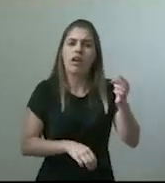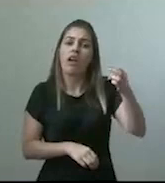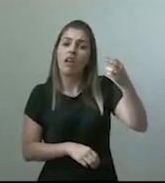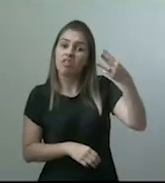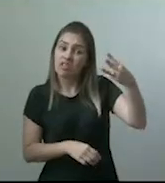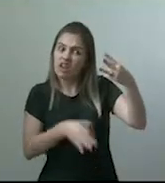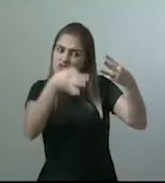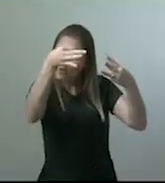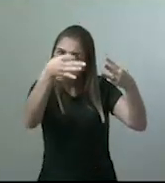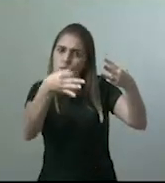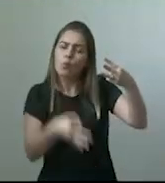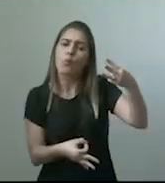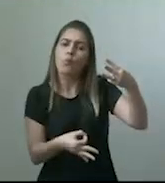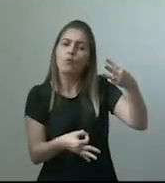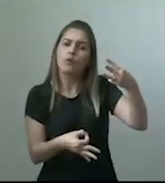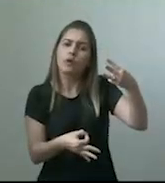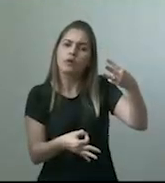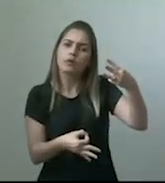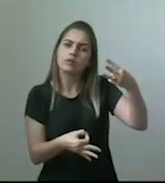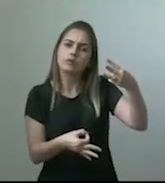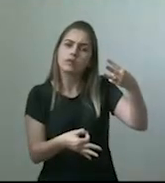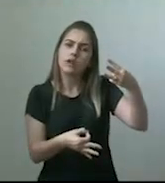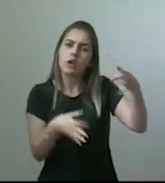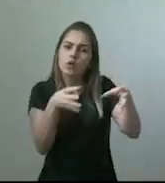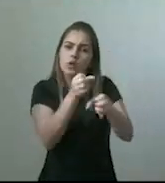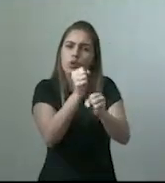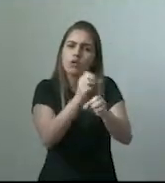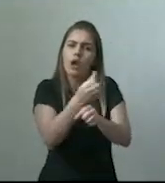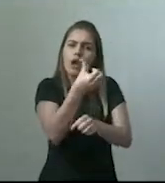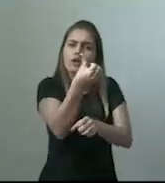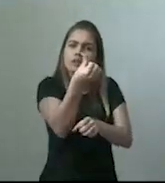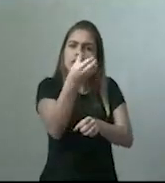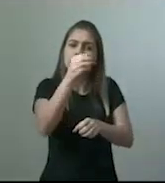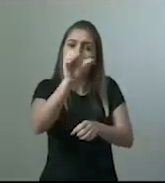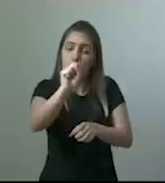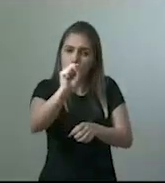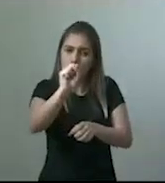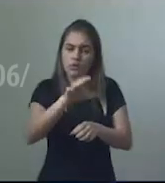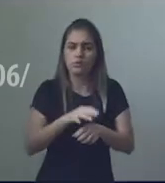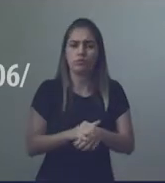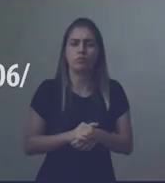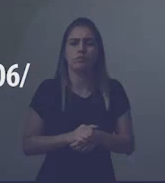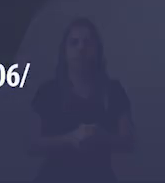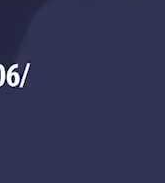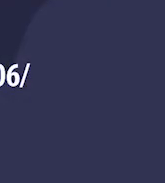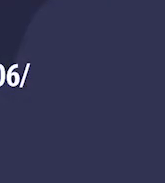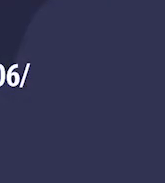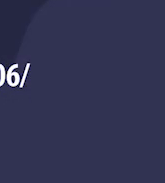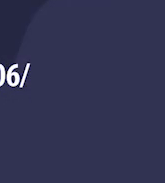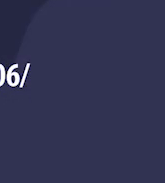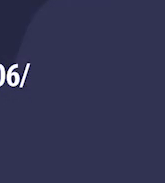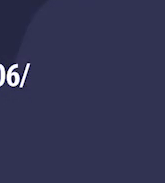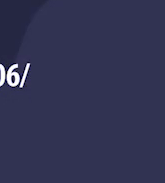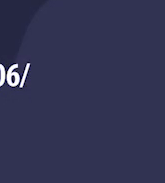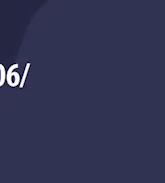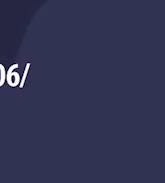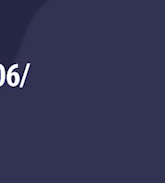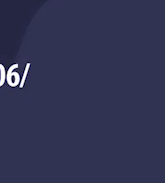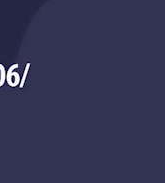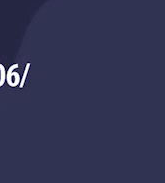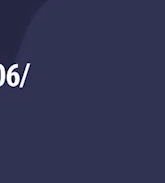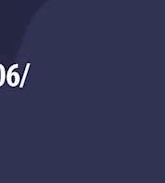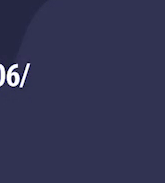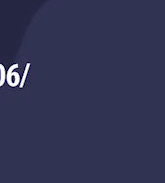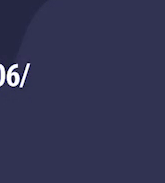3 casos confirmados, um totalizando aí 68 notificações. Dessas 3 estão